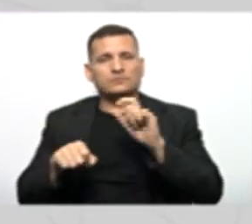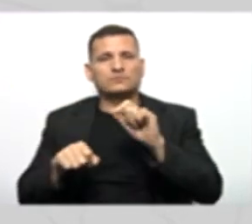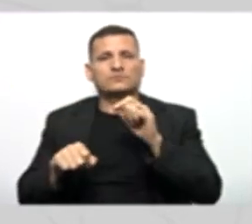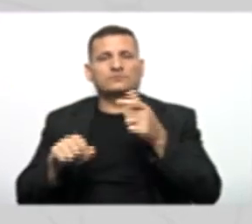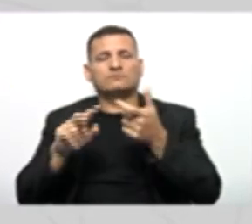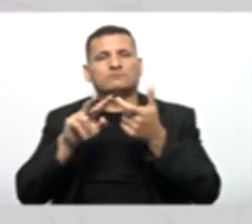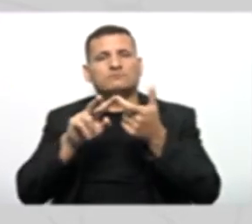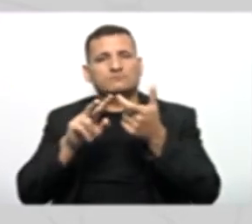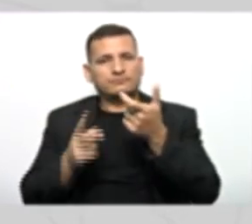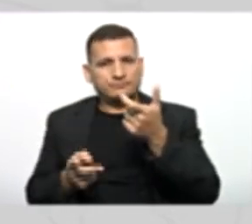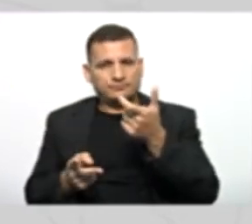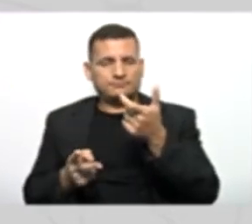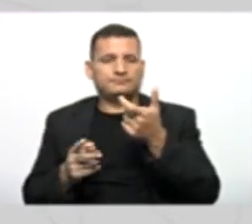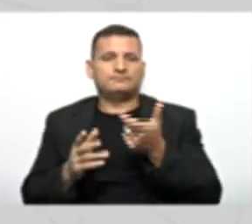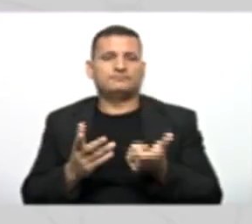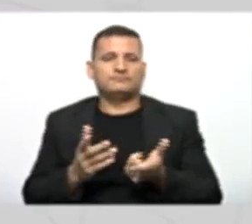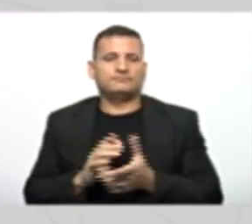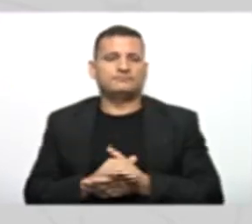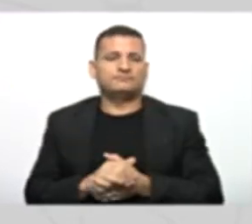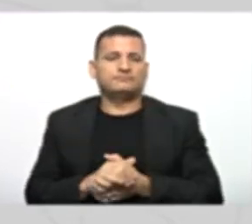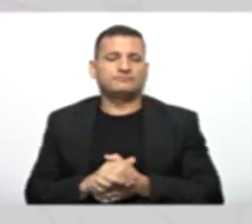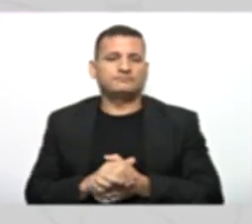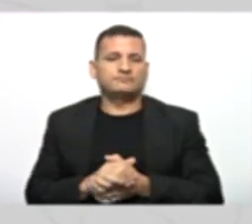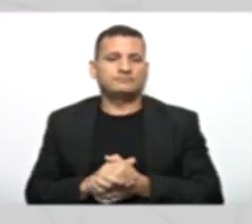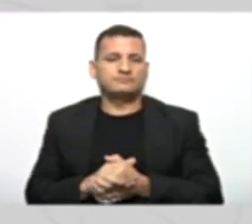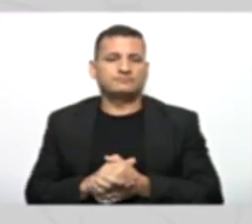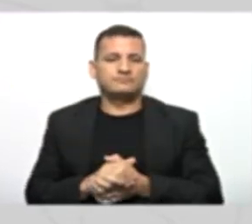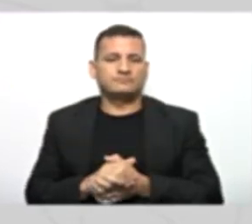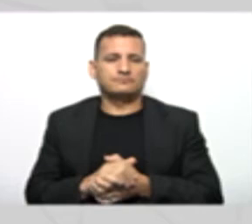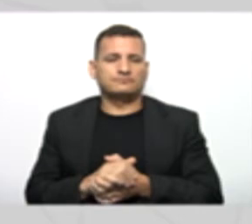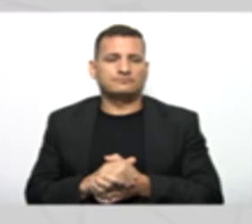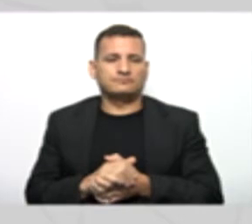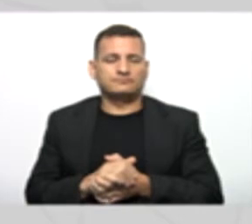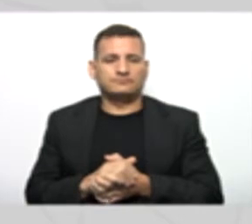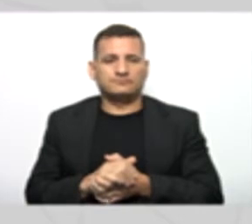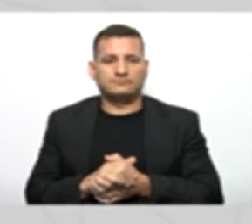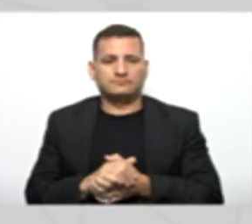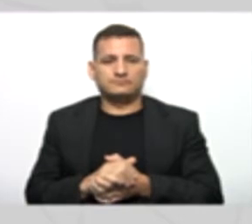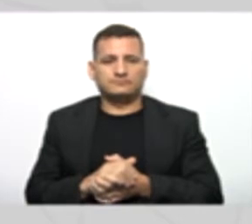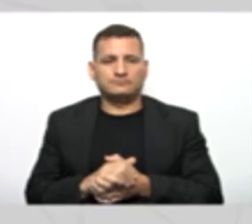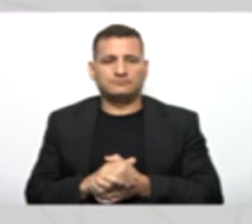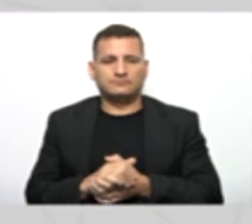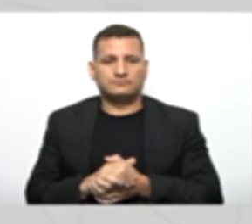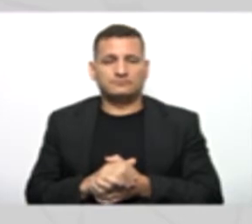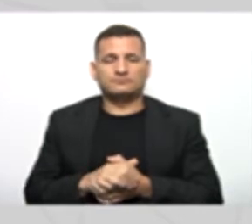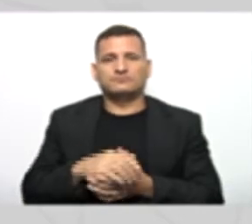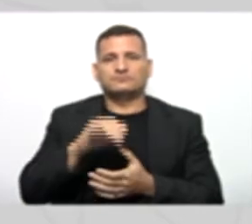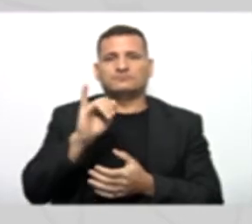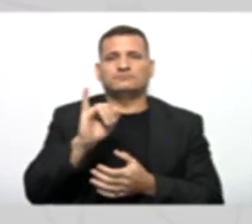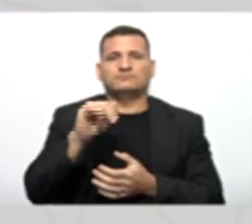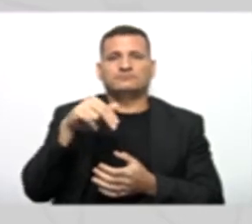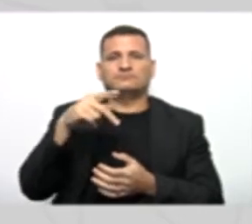caso O objeto Pessoa Física Então como você Prossegue Input